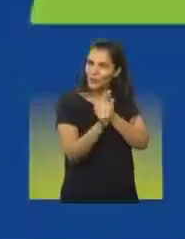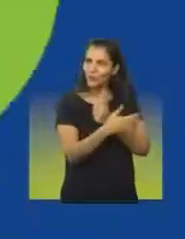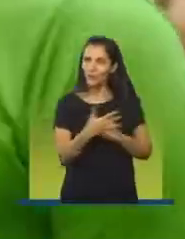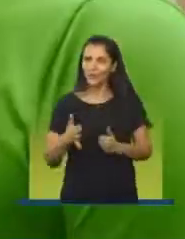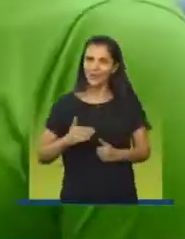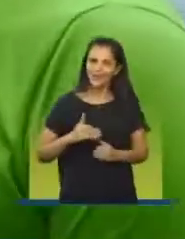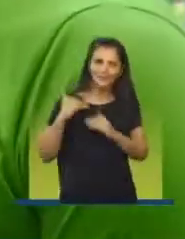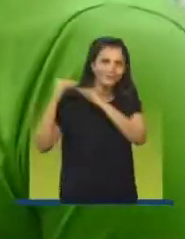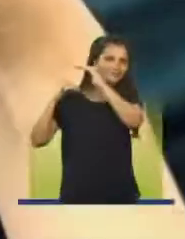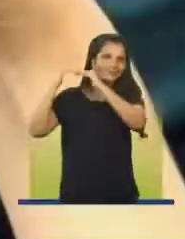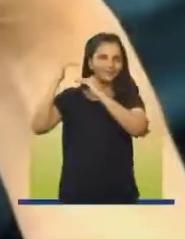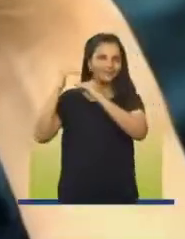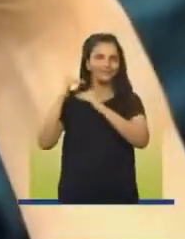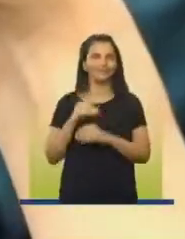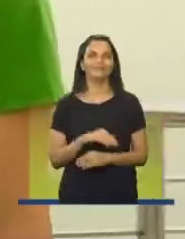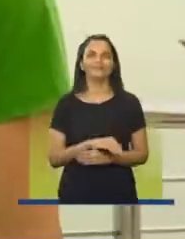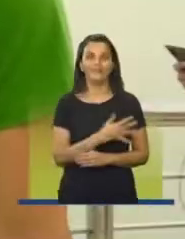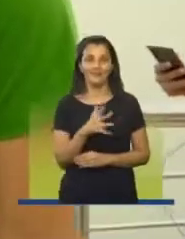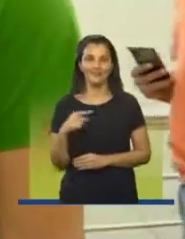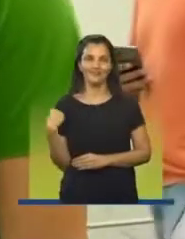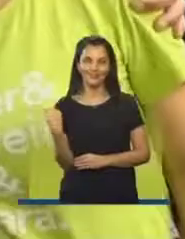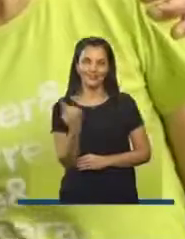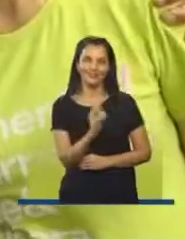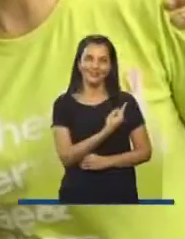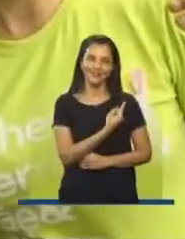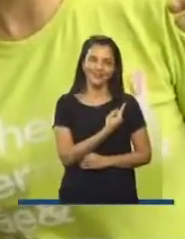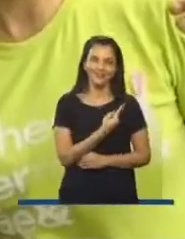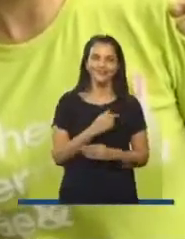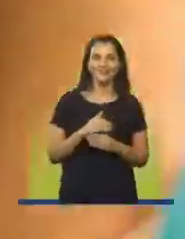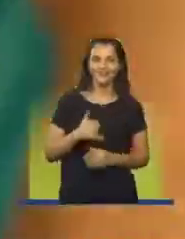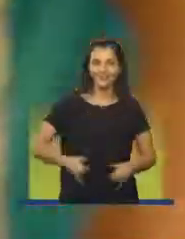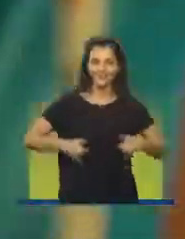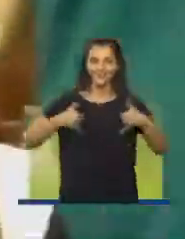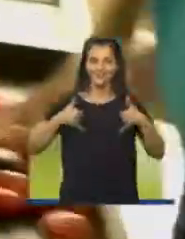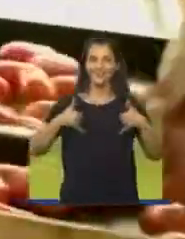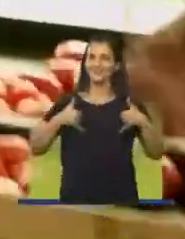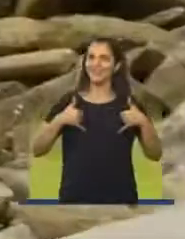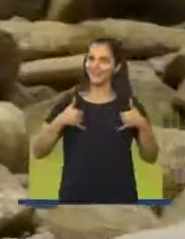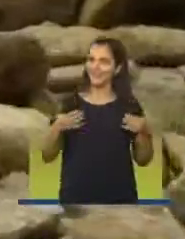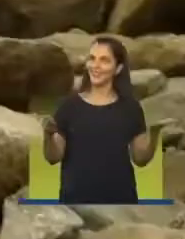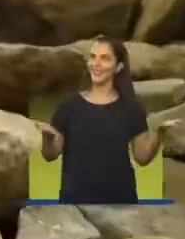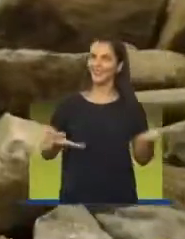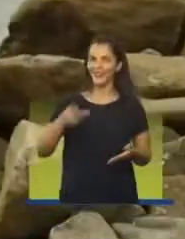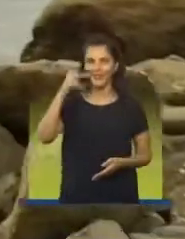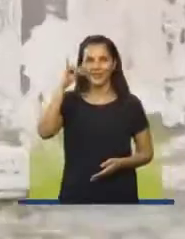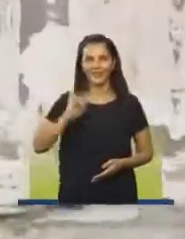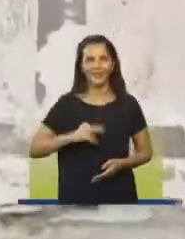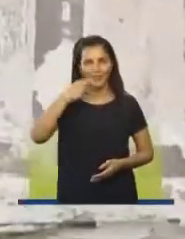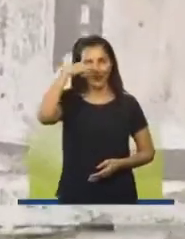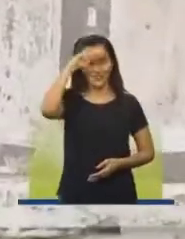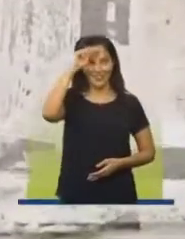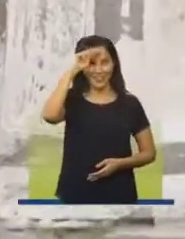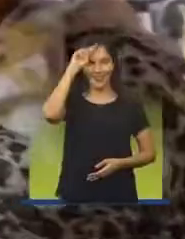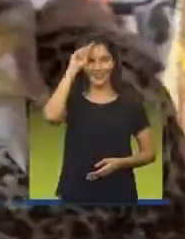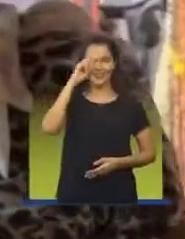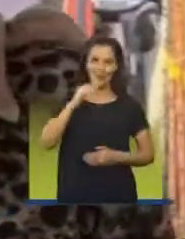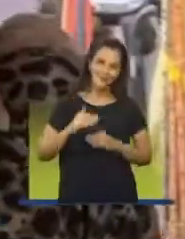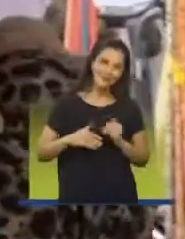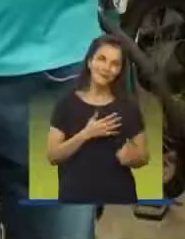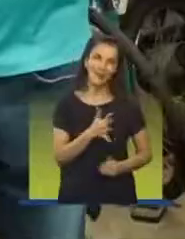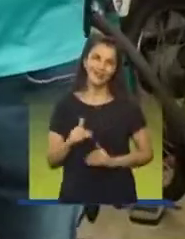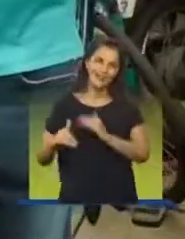em frente! A cidade mudou, avançou, é o orgulho da gente, agora é Paulo e Rogério,